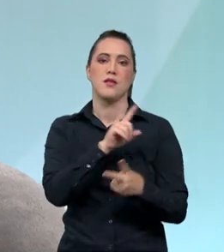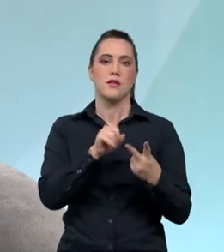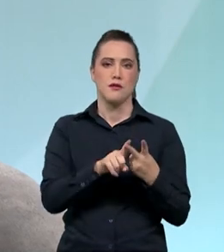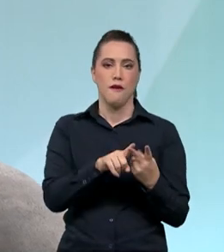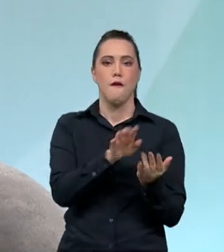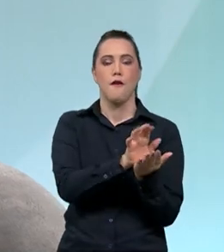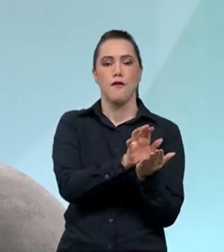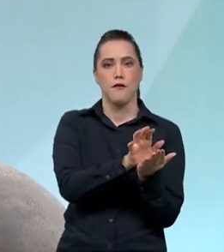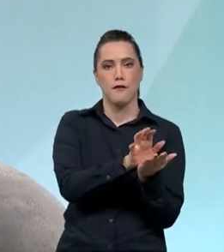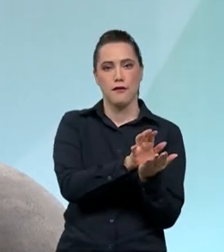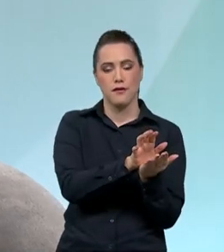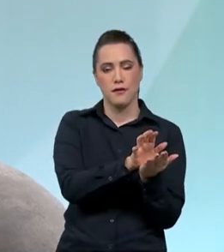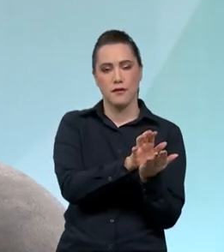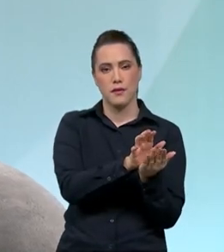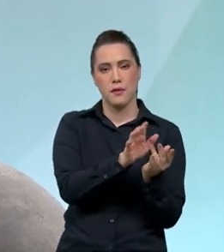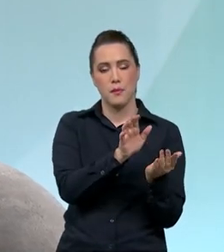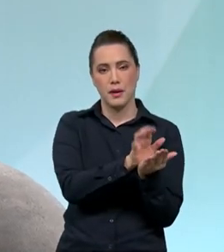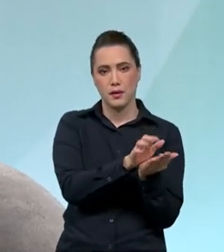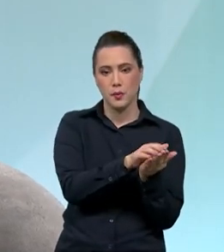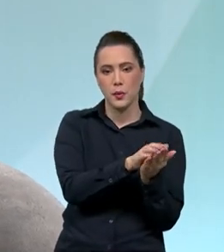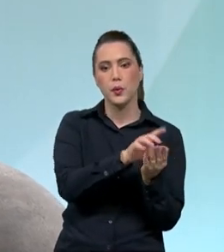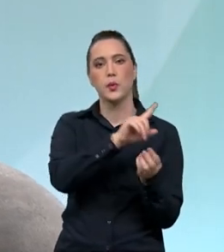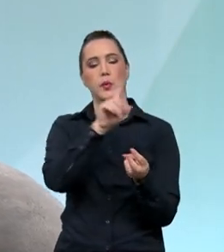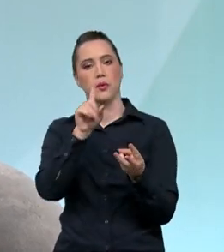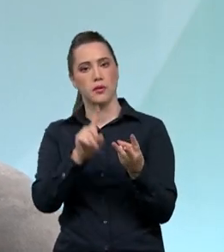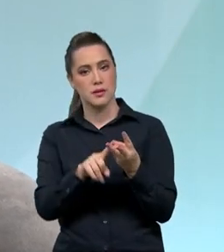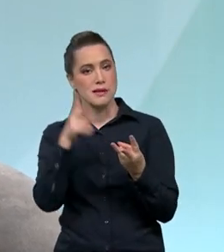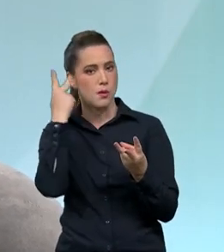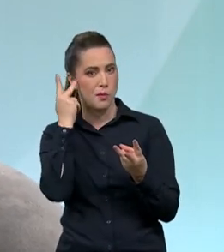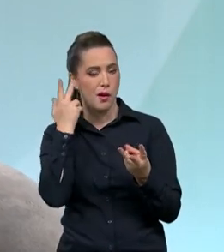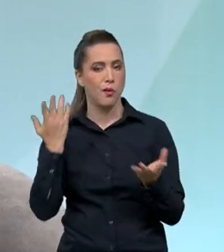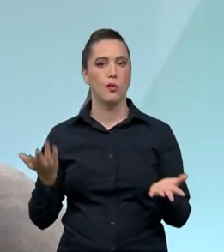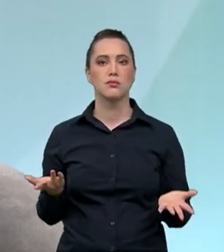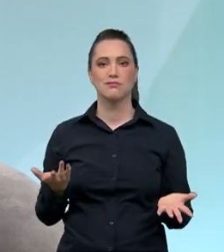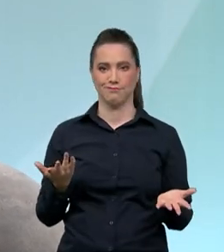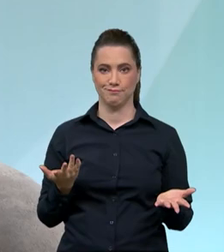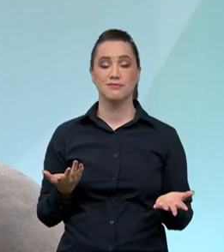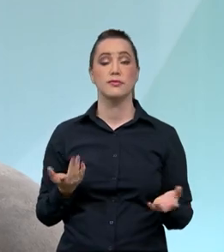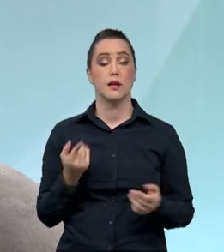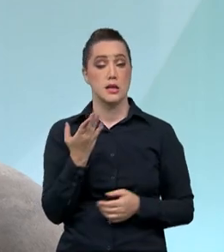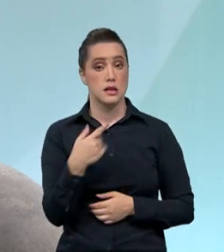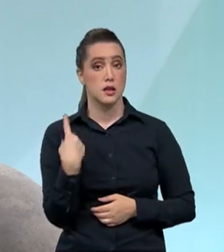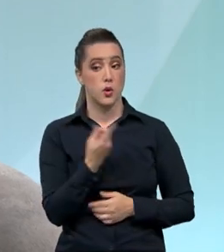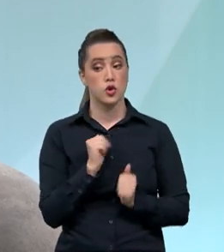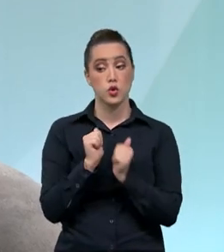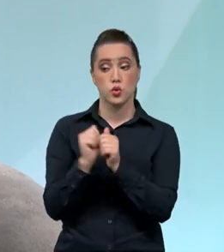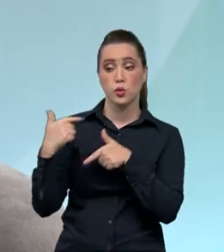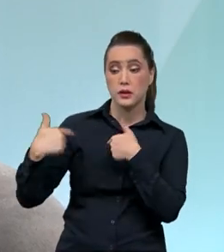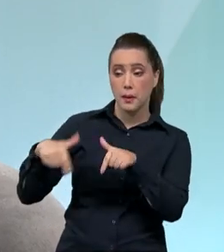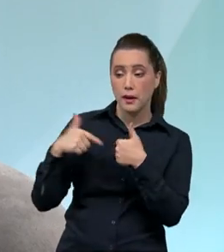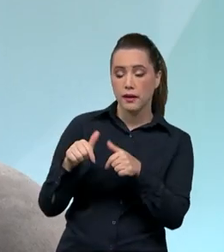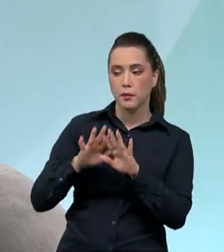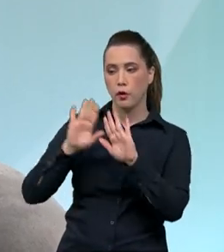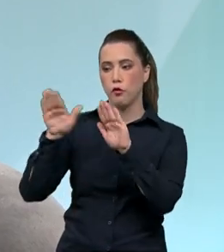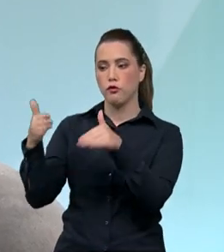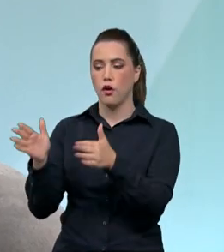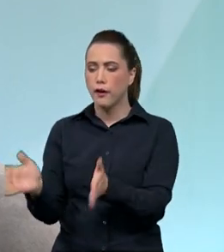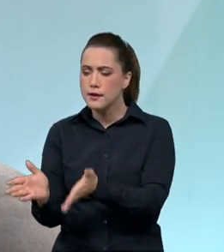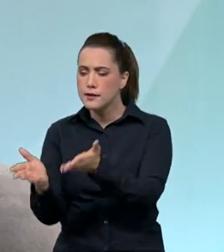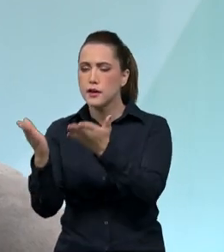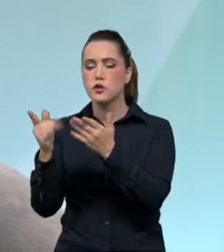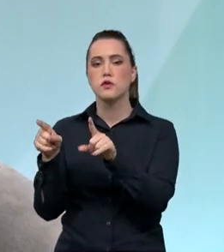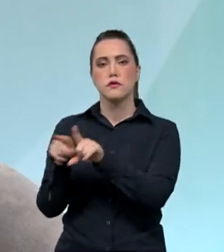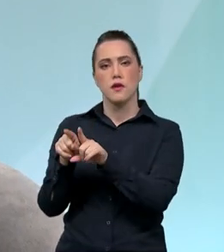Mas o turismo de natureza tem sido um acrescente e a gente tem trabalhado junto com os outros órgãos ambientais para a gente incentivar,